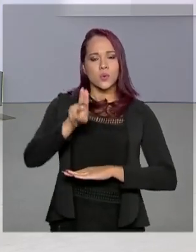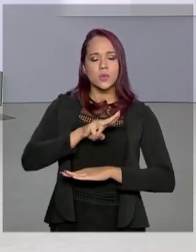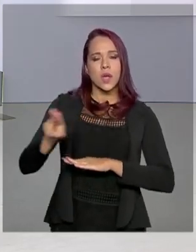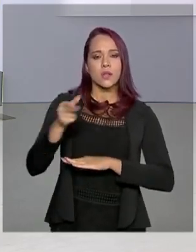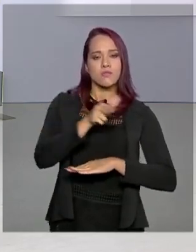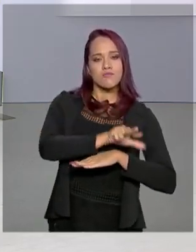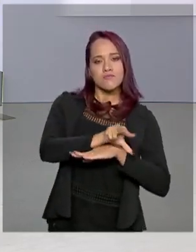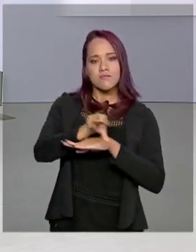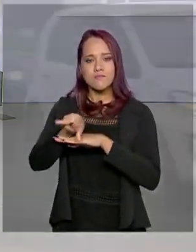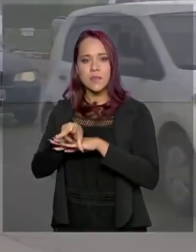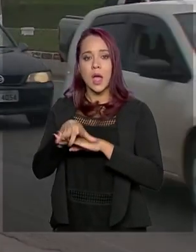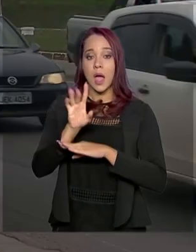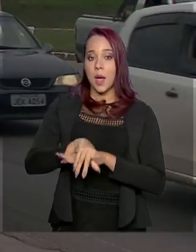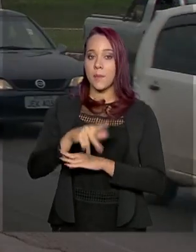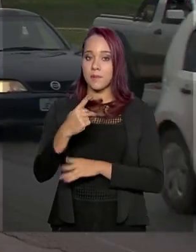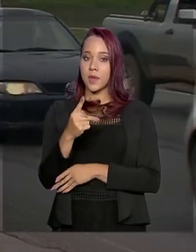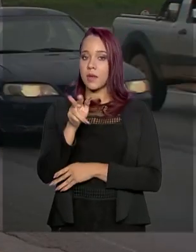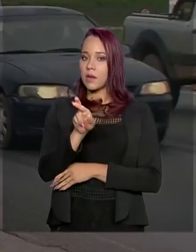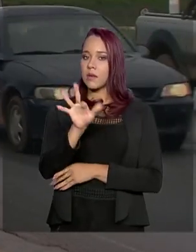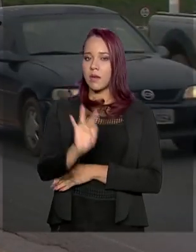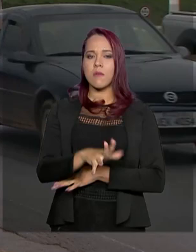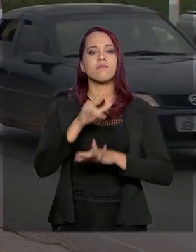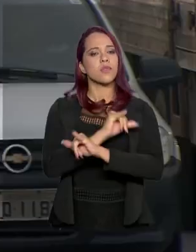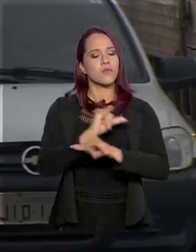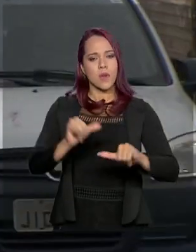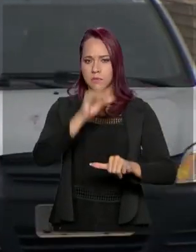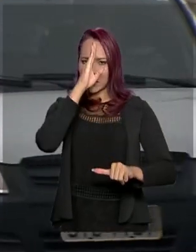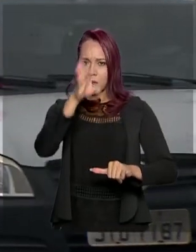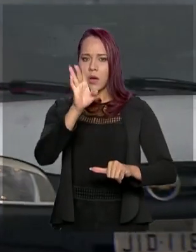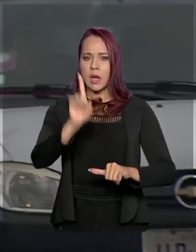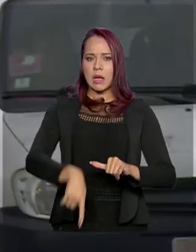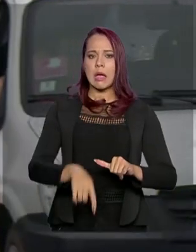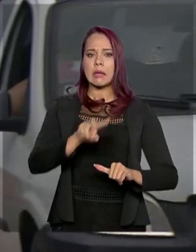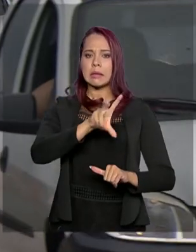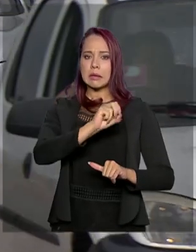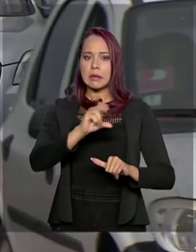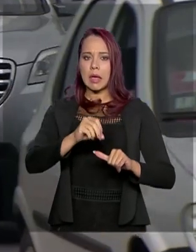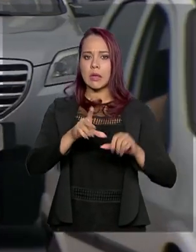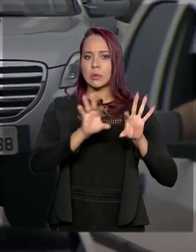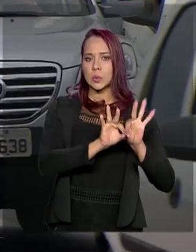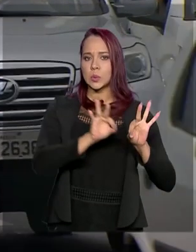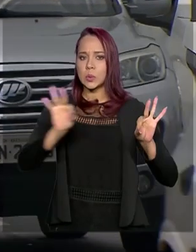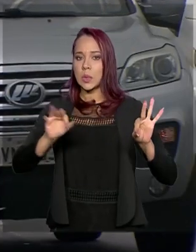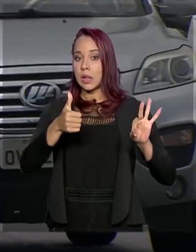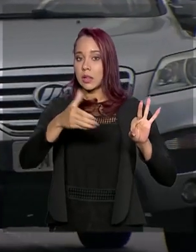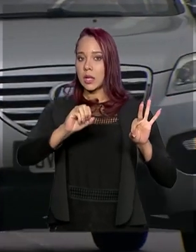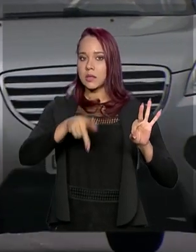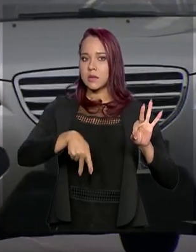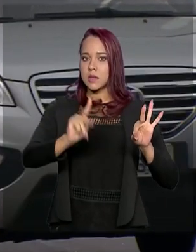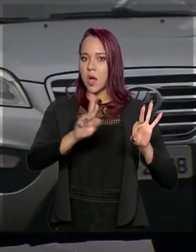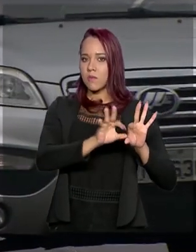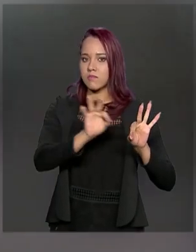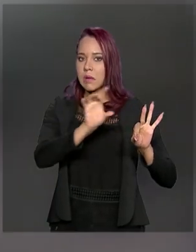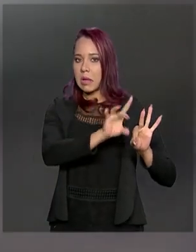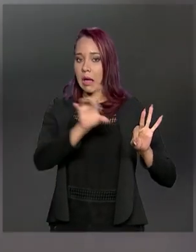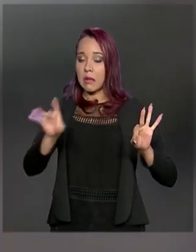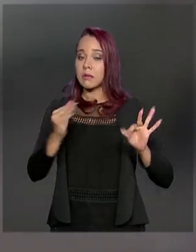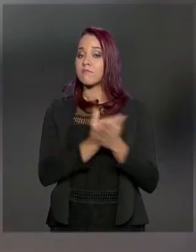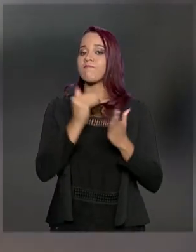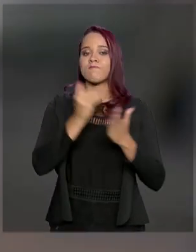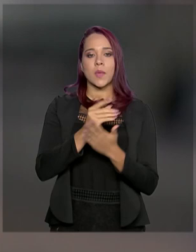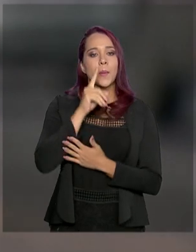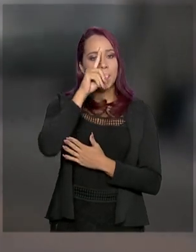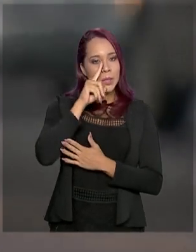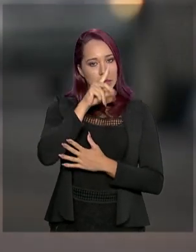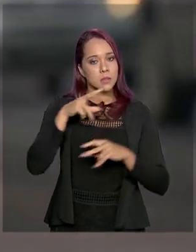equipamentos. A PRF informa que a prioridade são 500 trechos de 10 quilômetros de extensão cada, que oferecem maior risco de